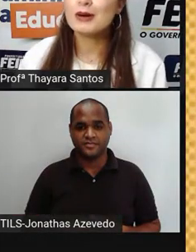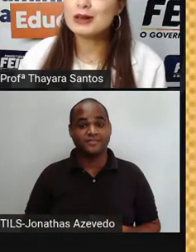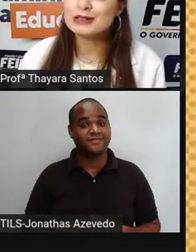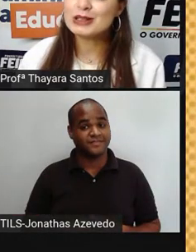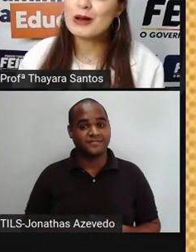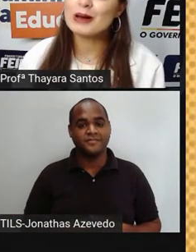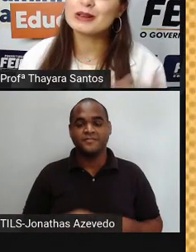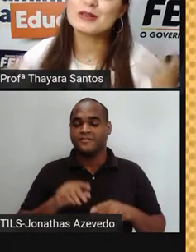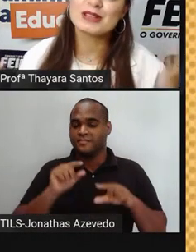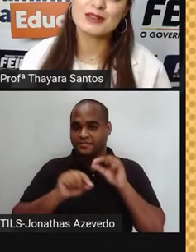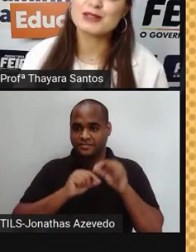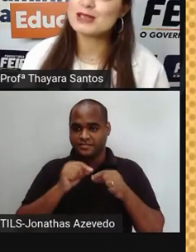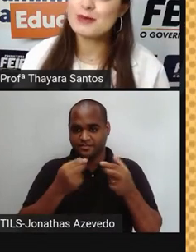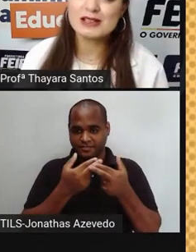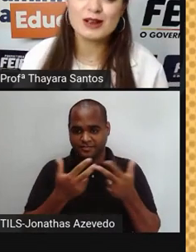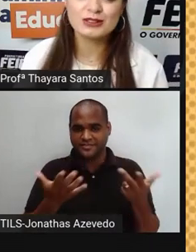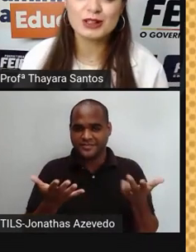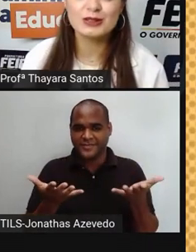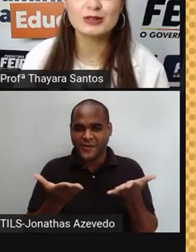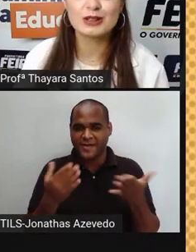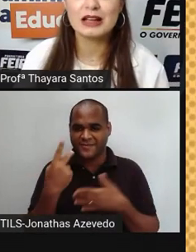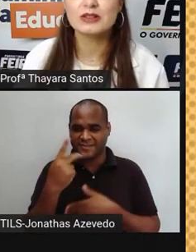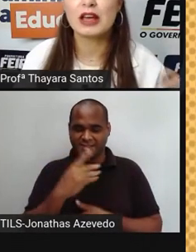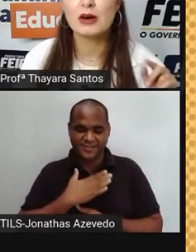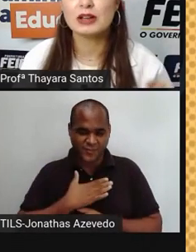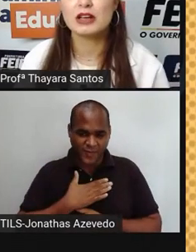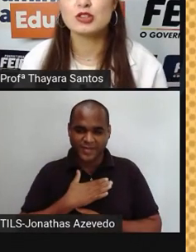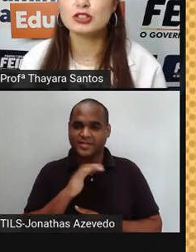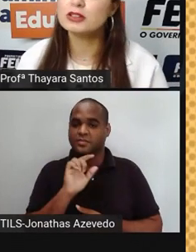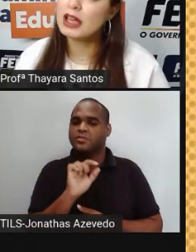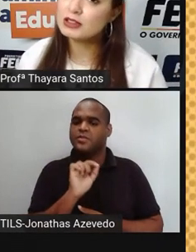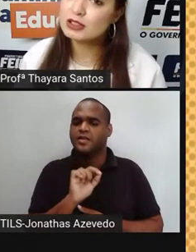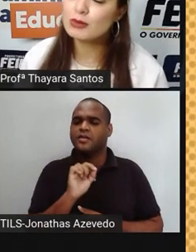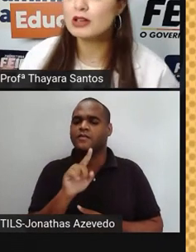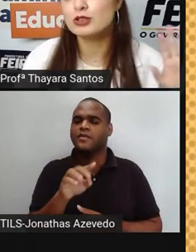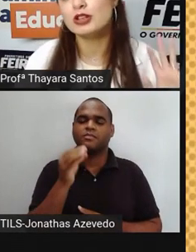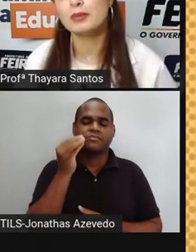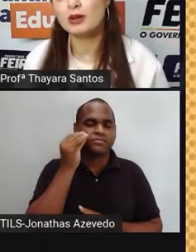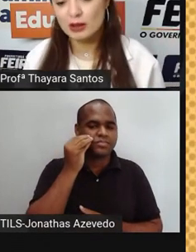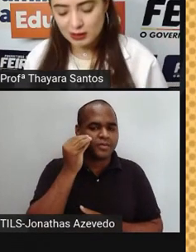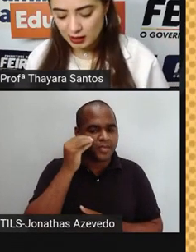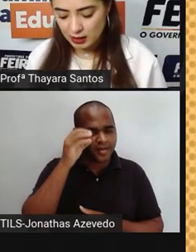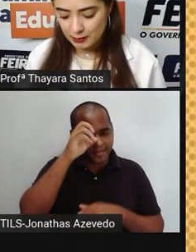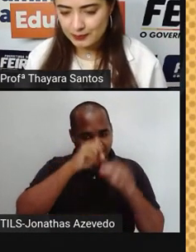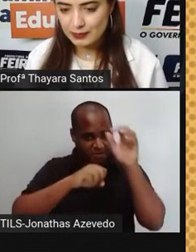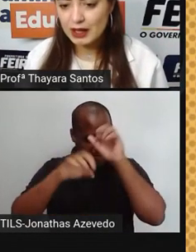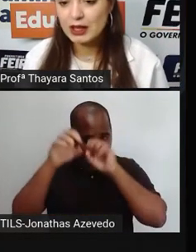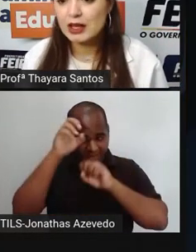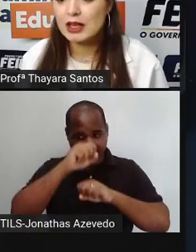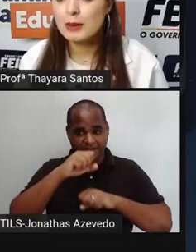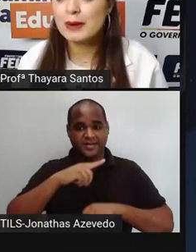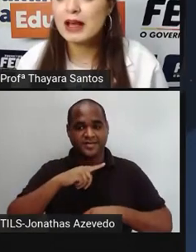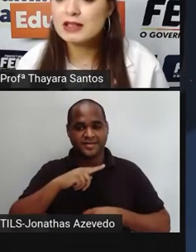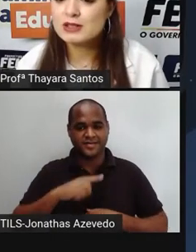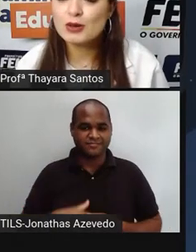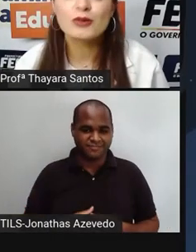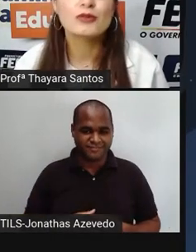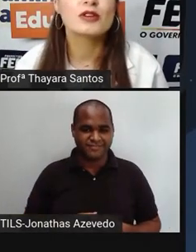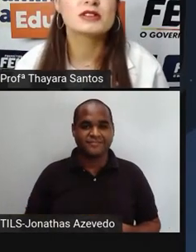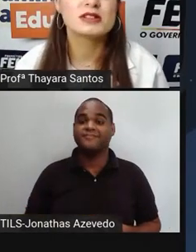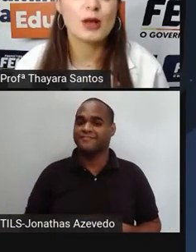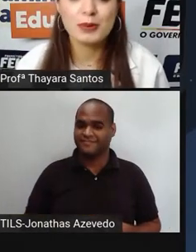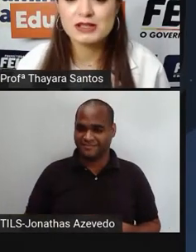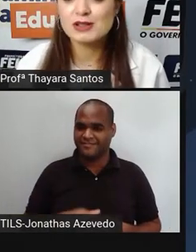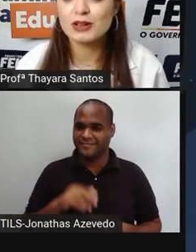E agora chegou a hora que eu sei que vocês mais gostam aí do outro lado, que é a hora que a gente testa, o que a gente já aprendeu até aqui. E para isso,